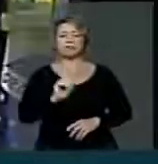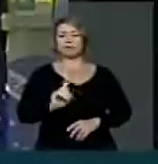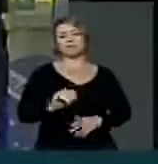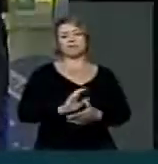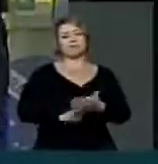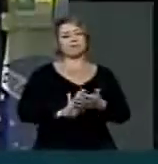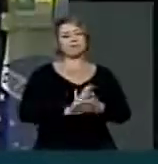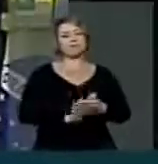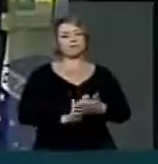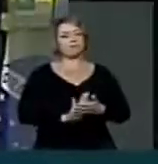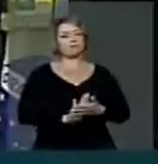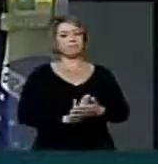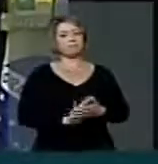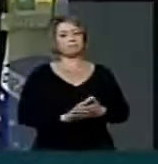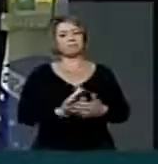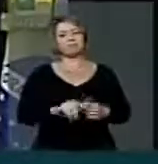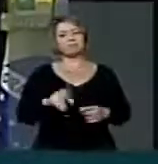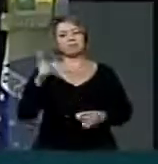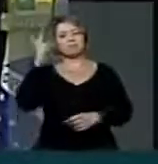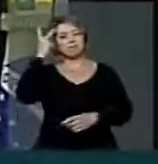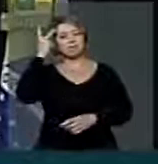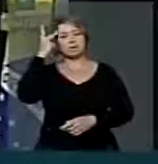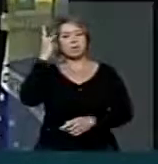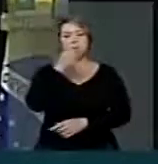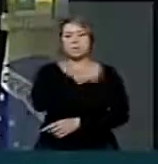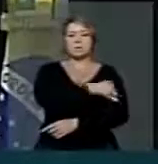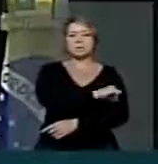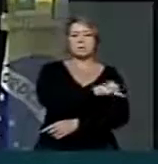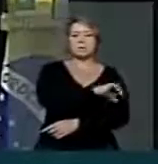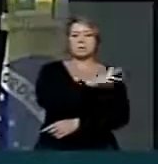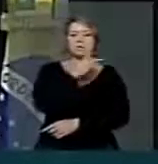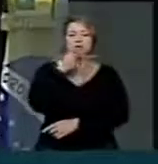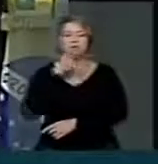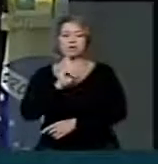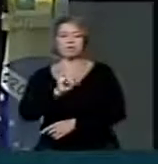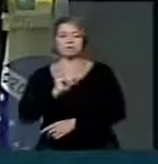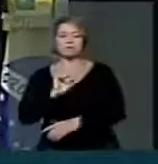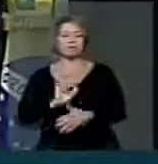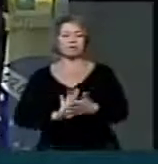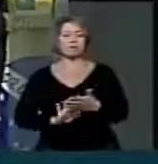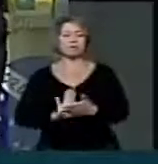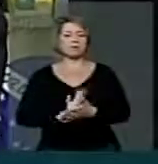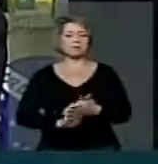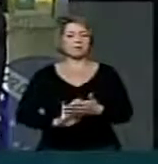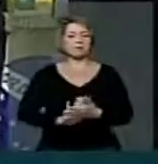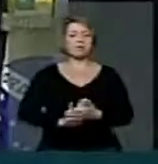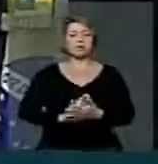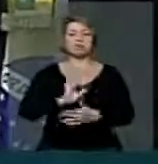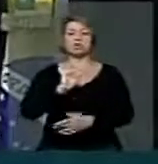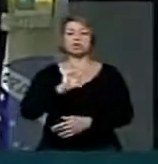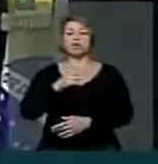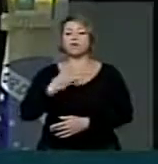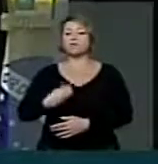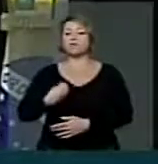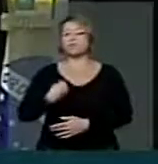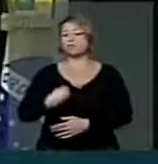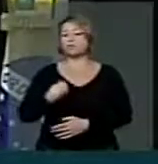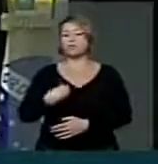-Oeste, o Sul, São Paulo, o Rio de Janeiro. A vida não se diferencia